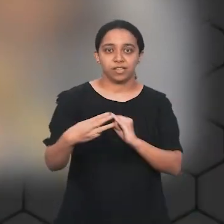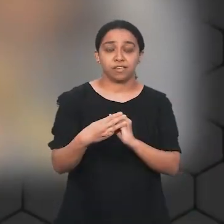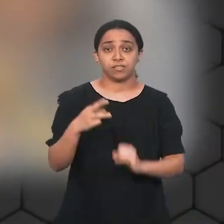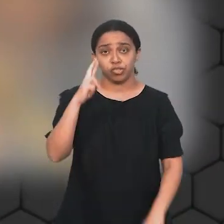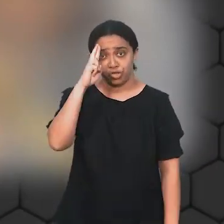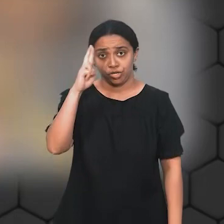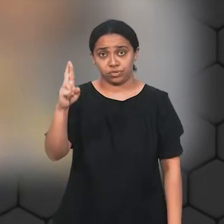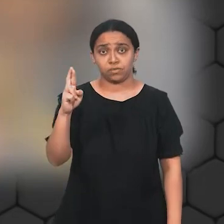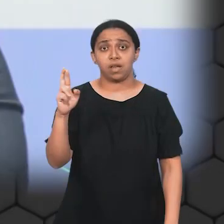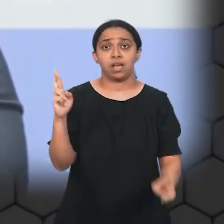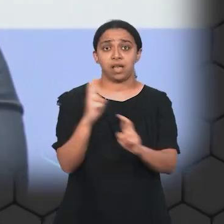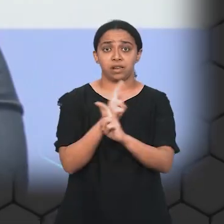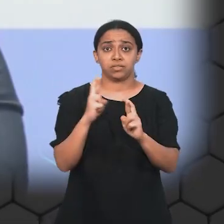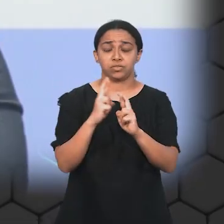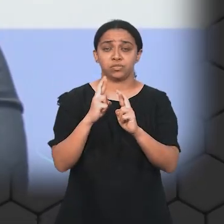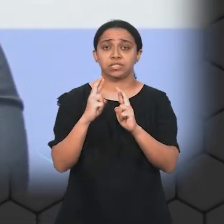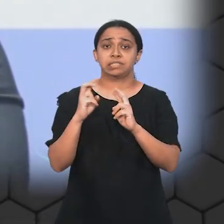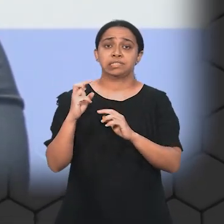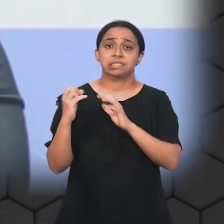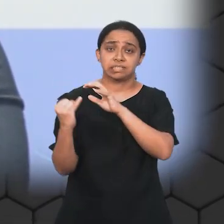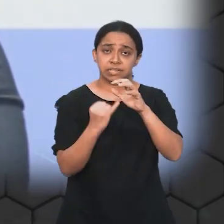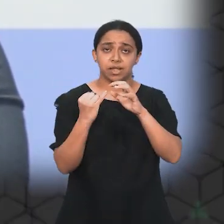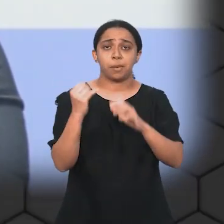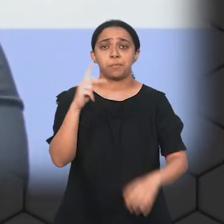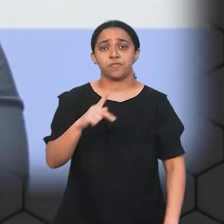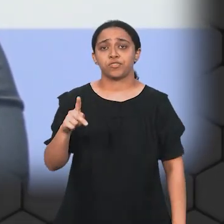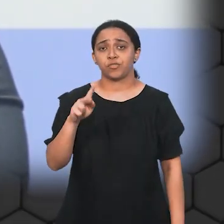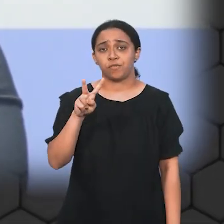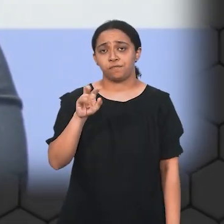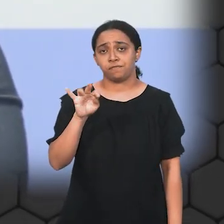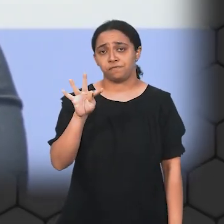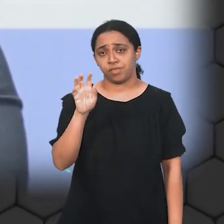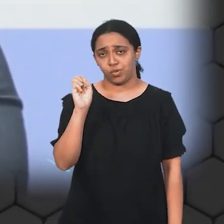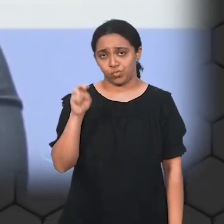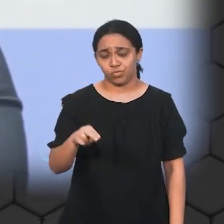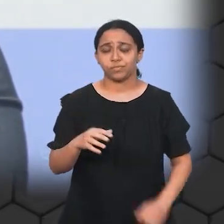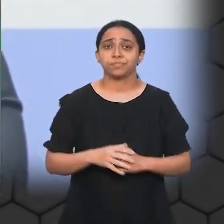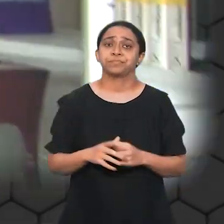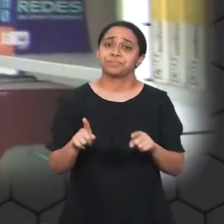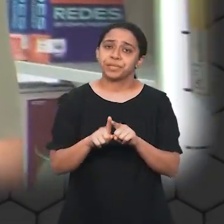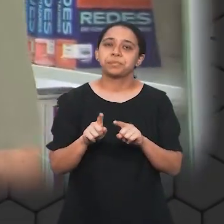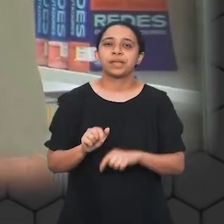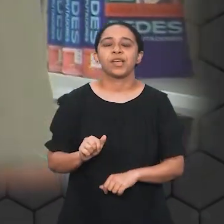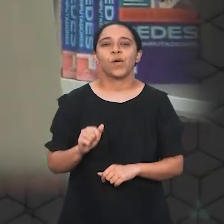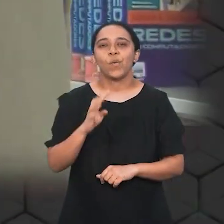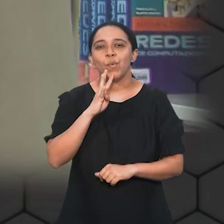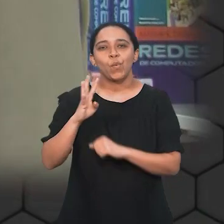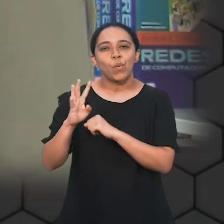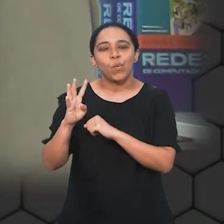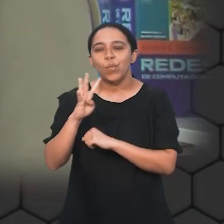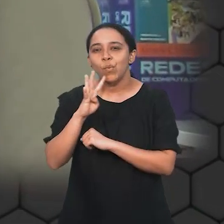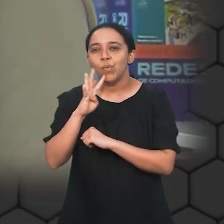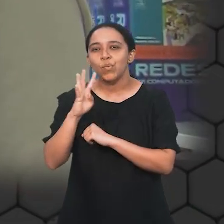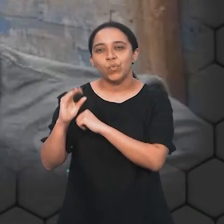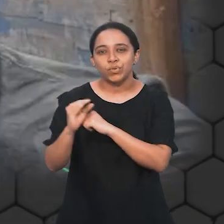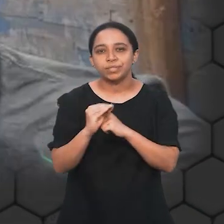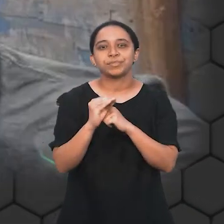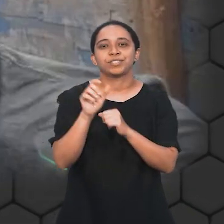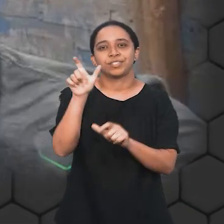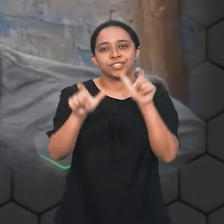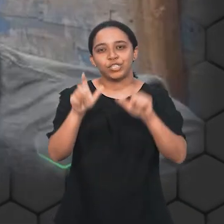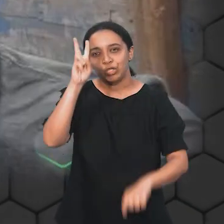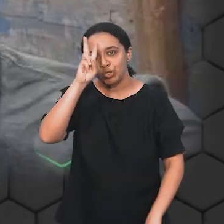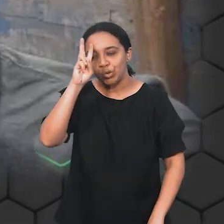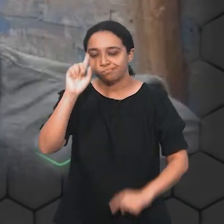IFMA, com o Diretor de Relações Internacionais, Wilton Soares. E ainda, conhecer histórias